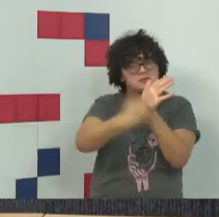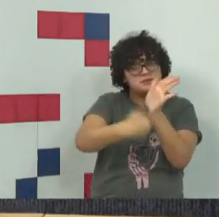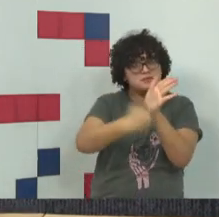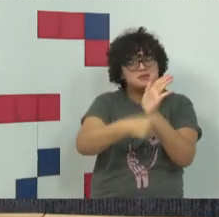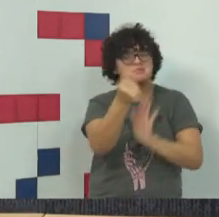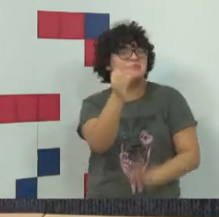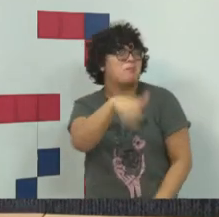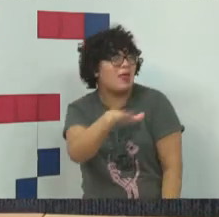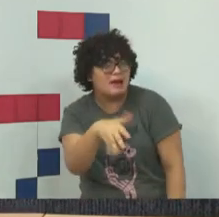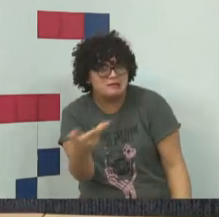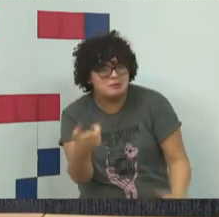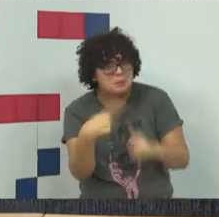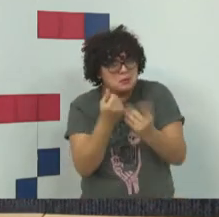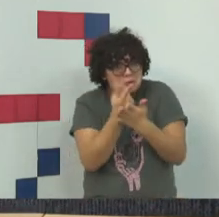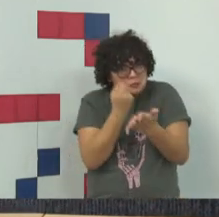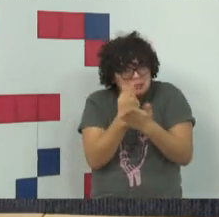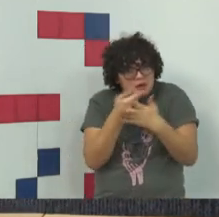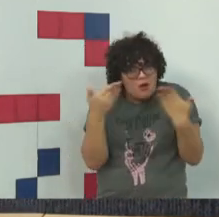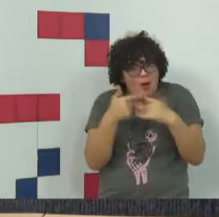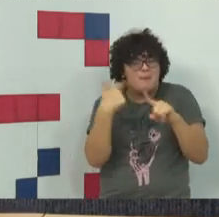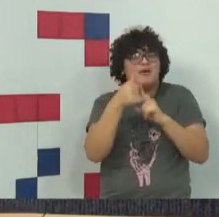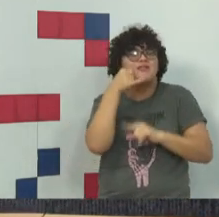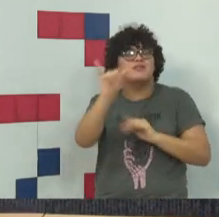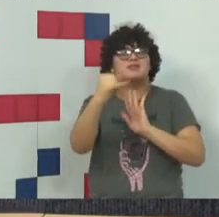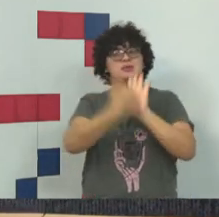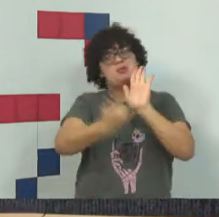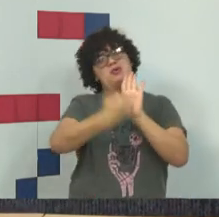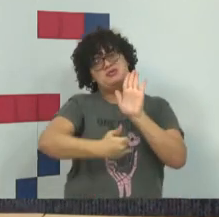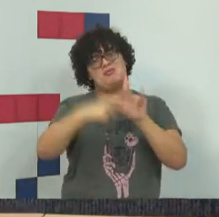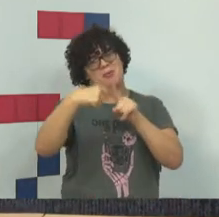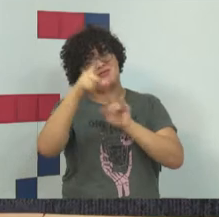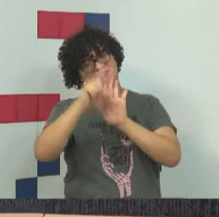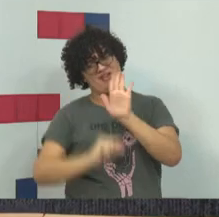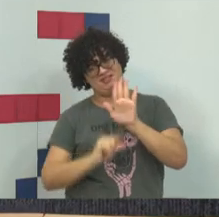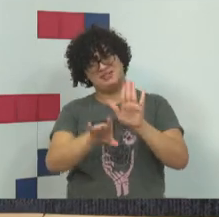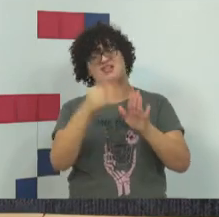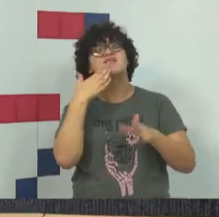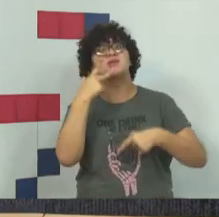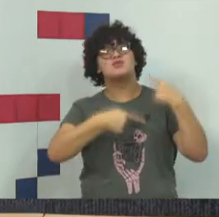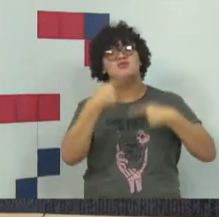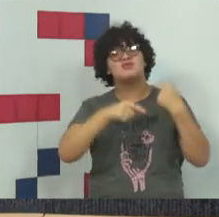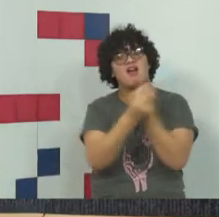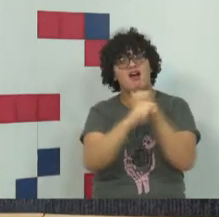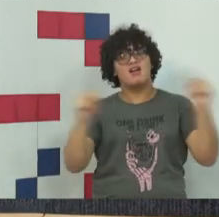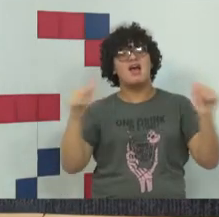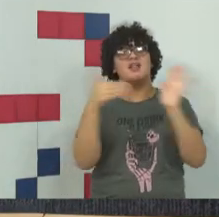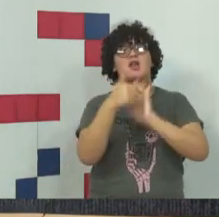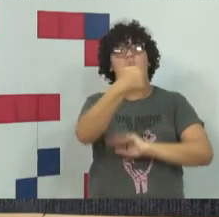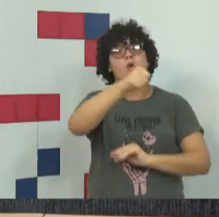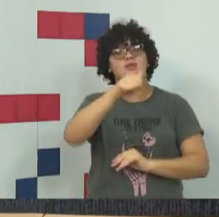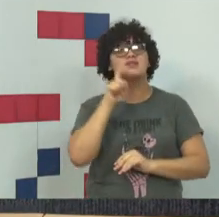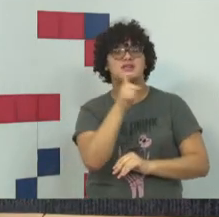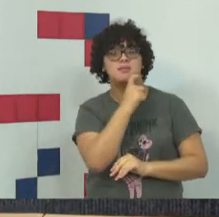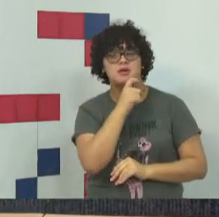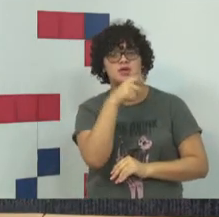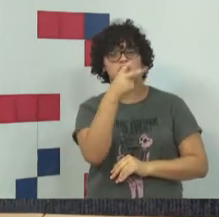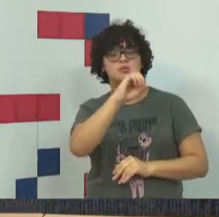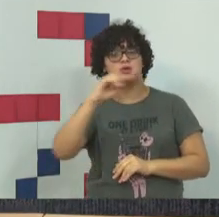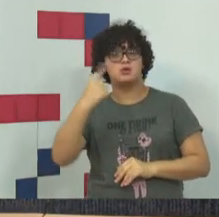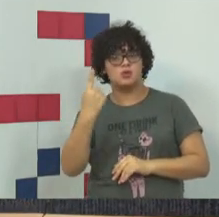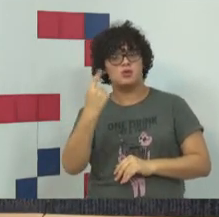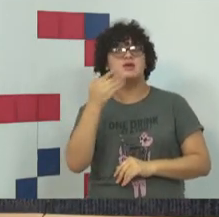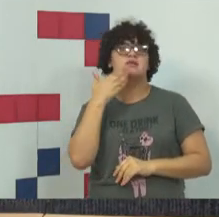não aplicação dos impostos. Enfim, uma discussão muito grande. Até que, em 11 de setembro de 2001, os